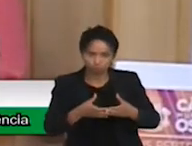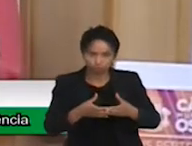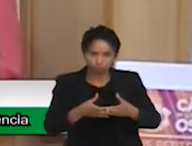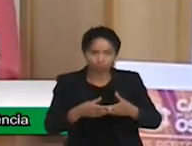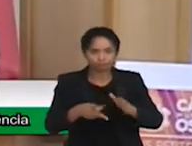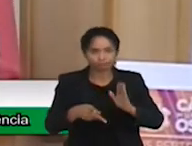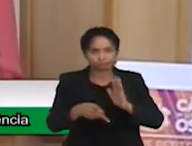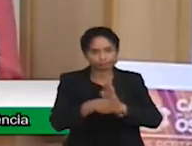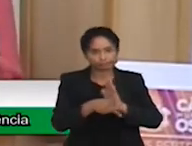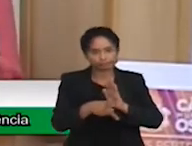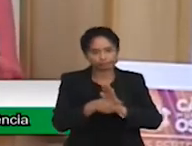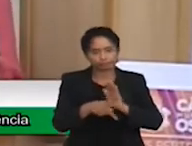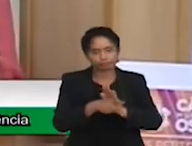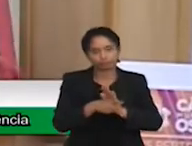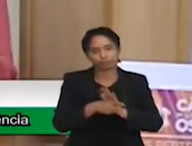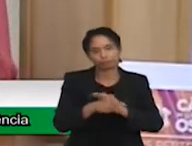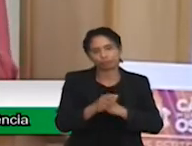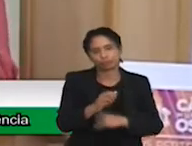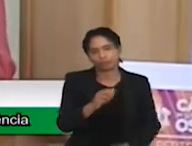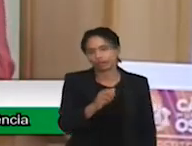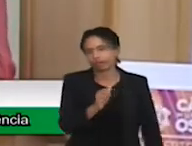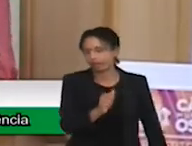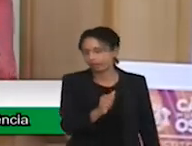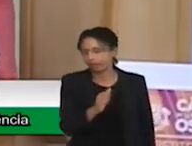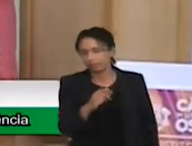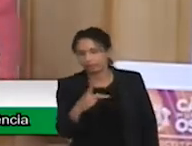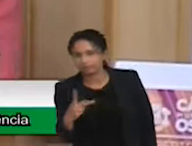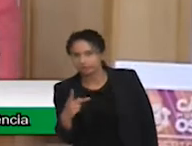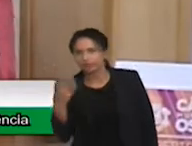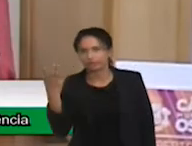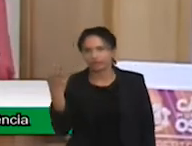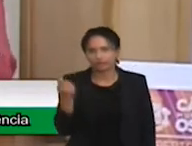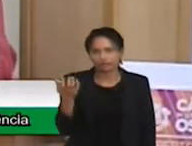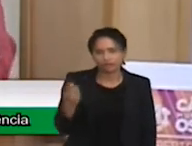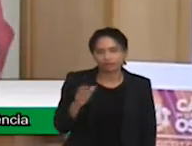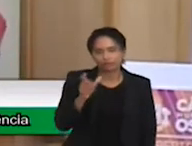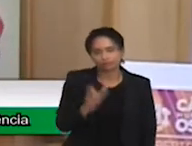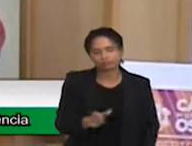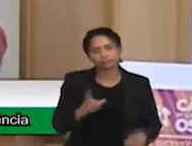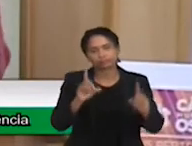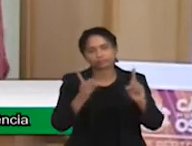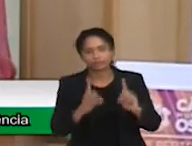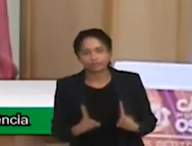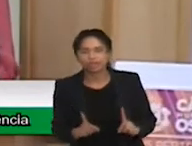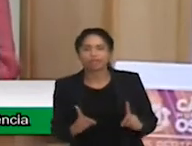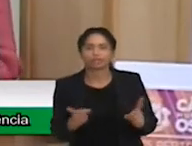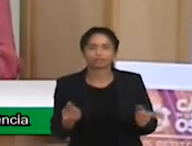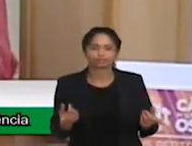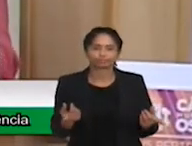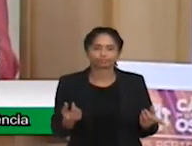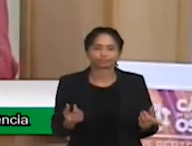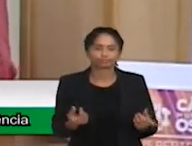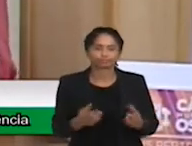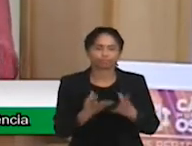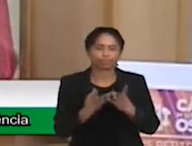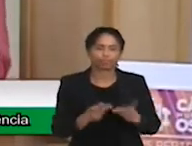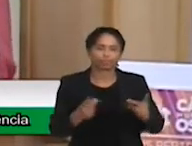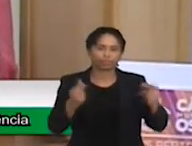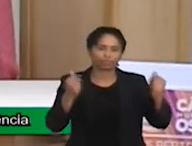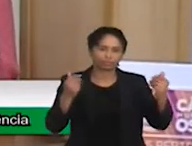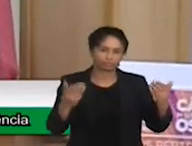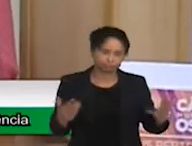alteração. O aposentado e o pensionista porque estava condicionado a uma vez o transporte por dia. Tinha um monte de restrições.